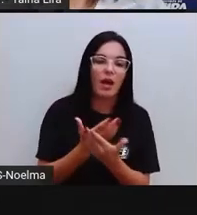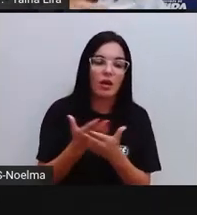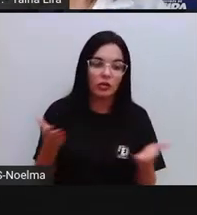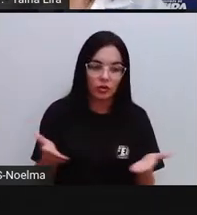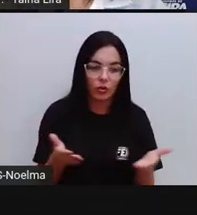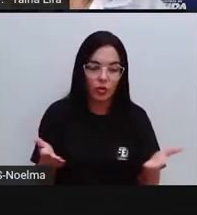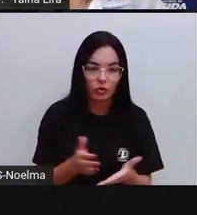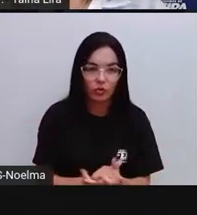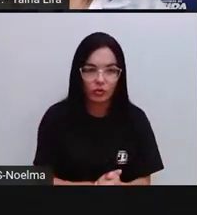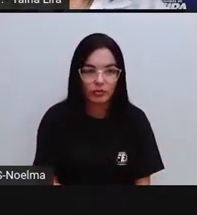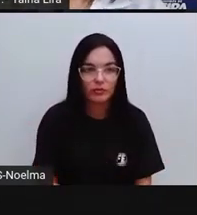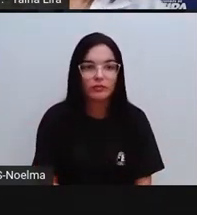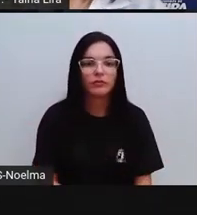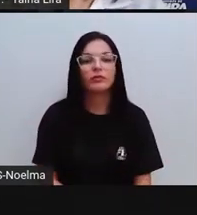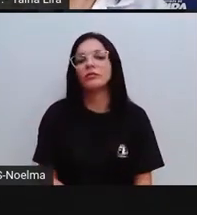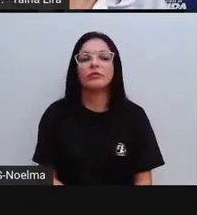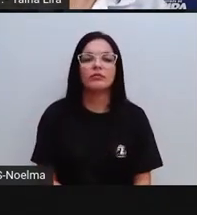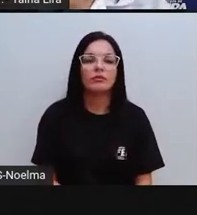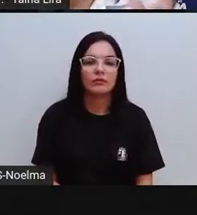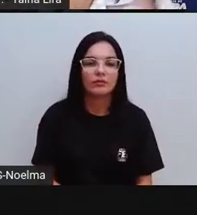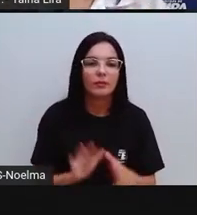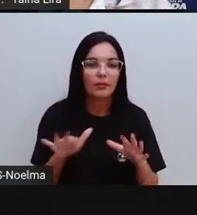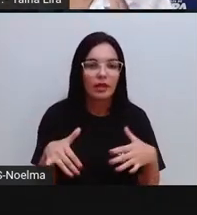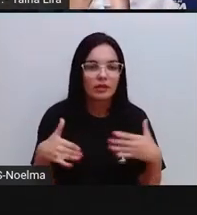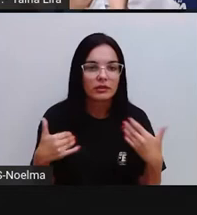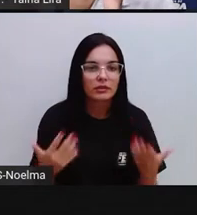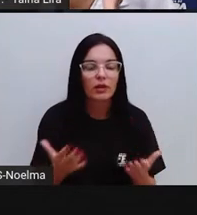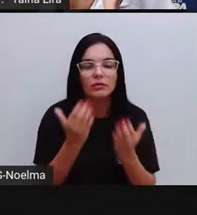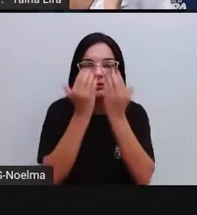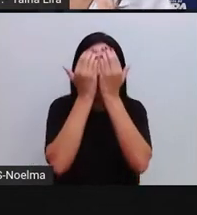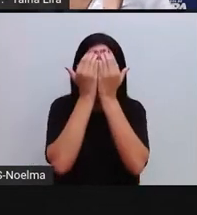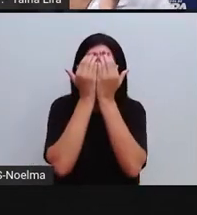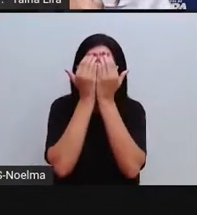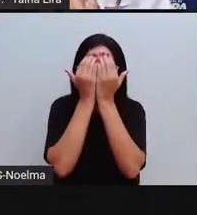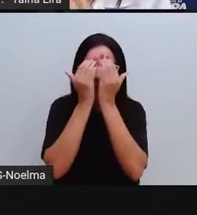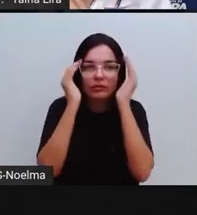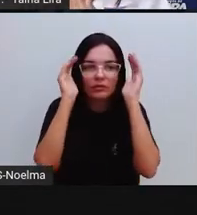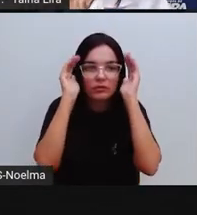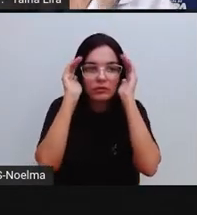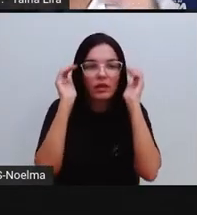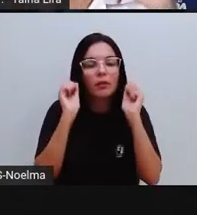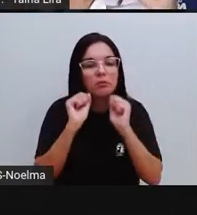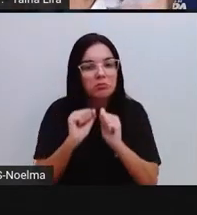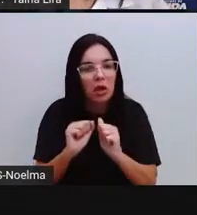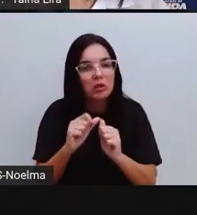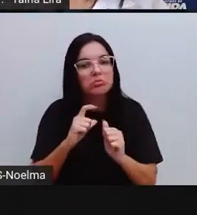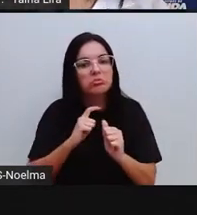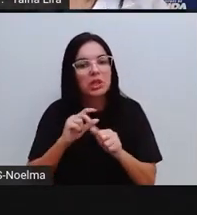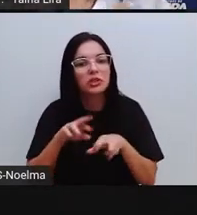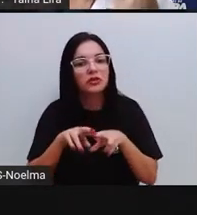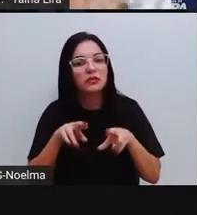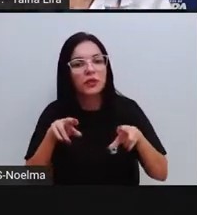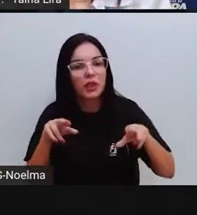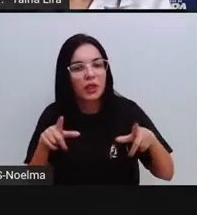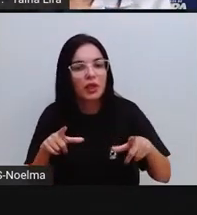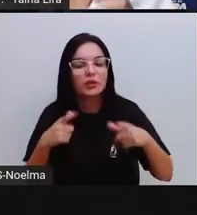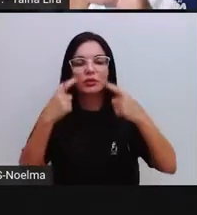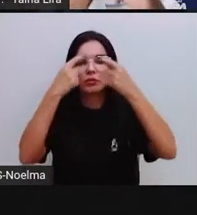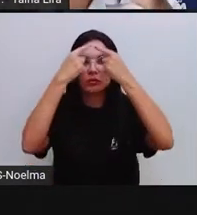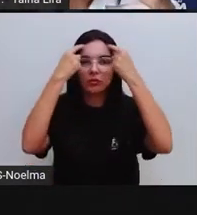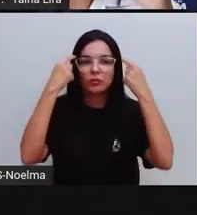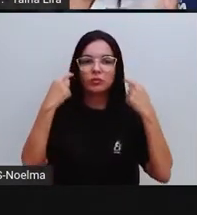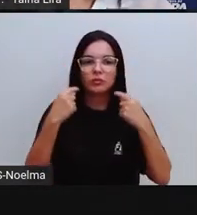da aula, quando a gente começou a falar. Então as máscaras podem ser diferentes, né, no formato, tá,